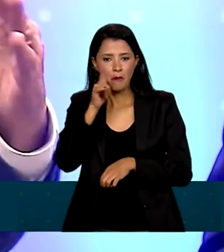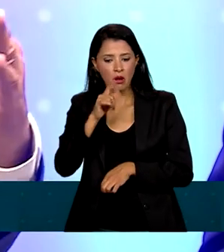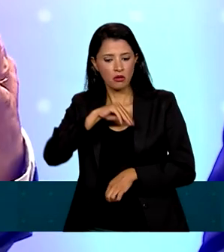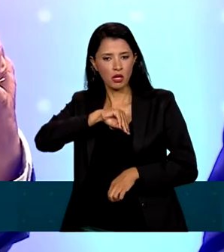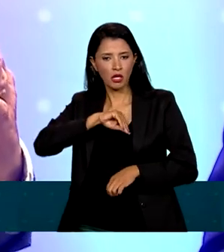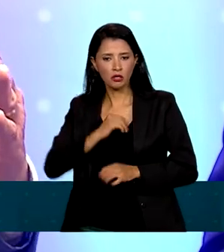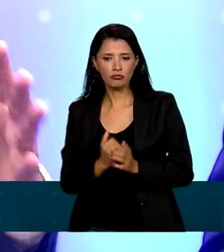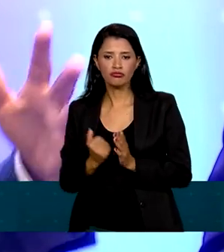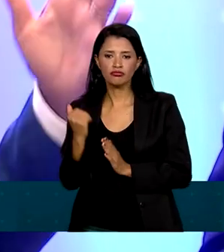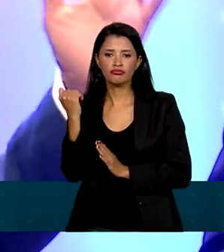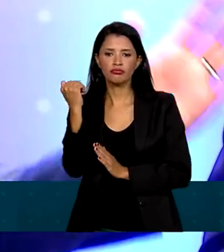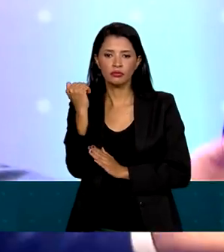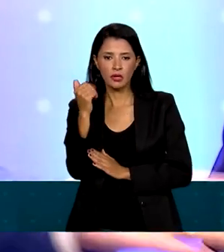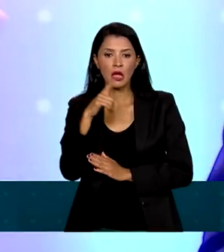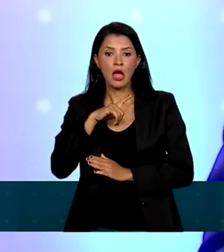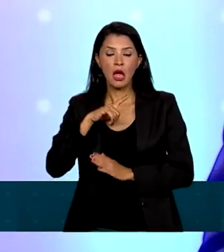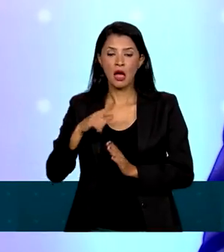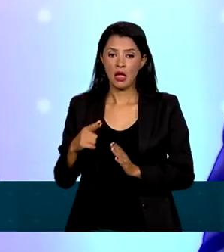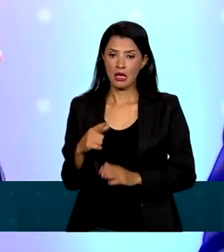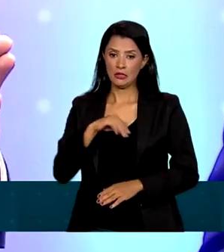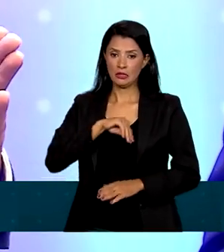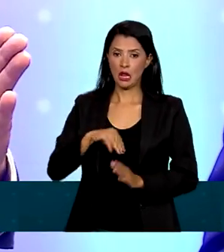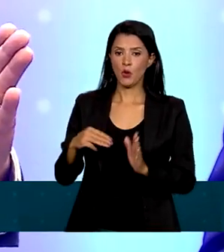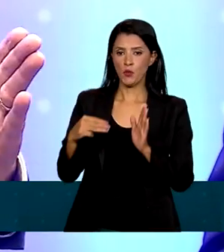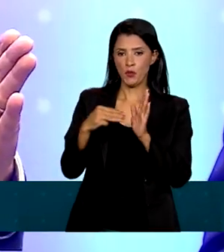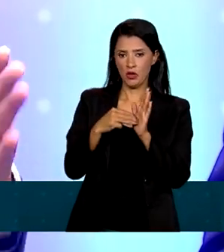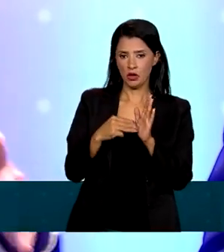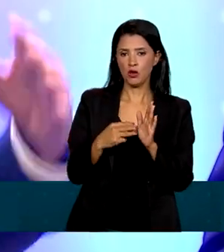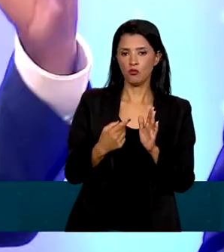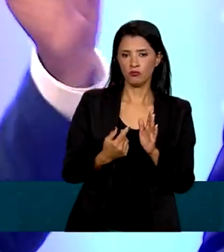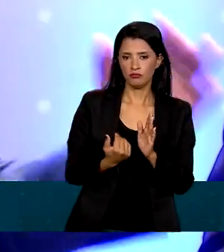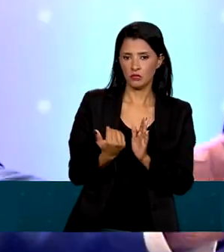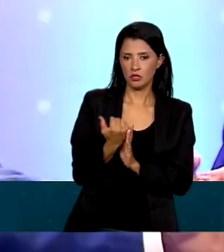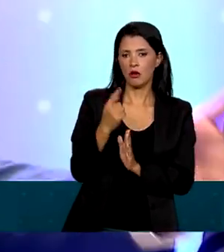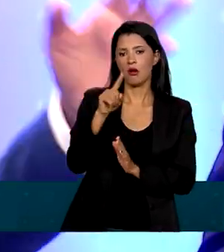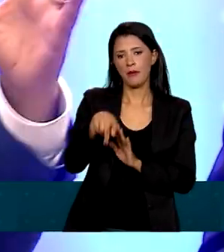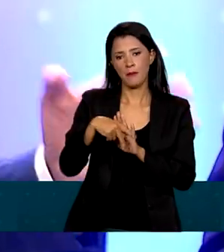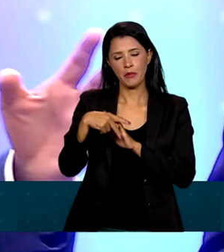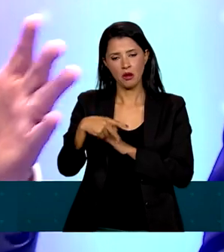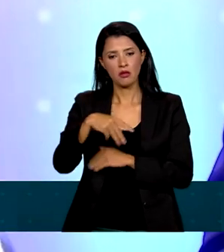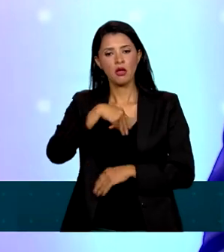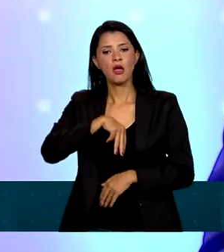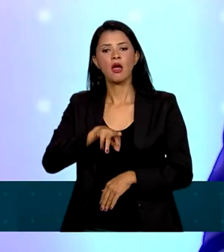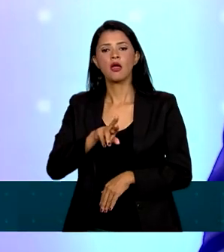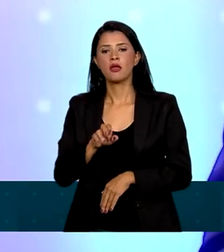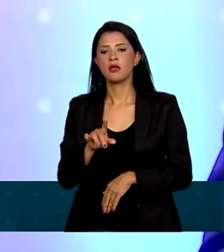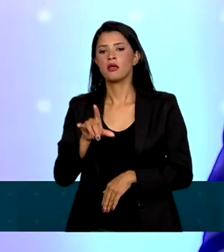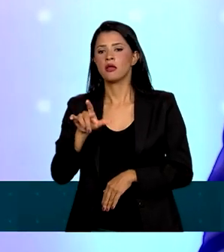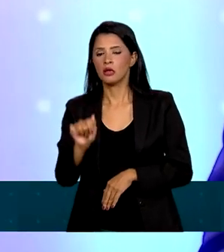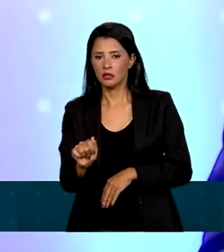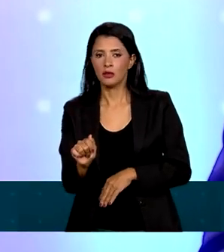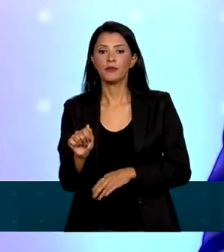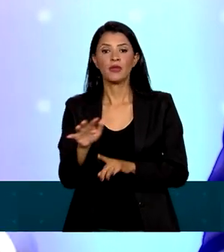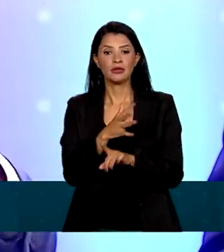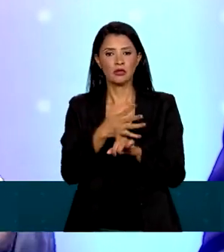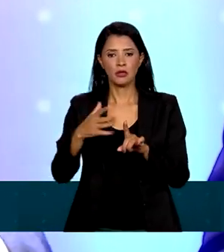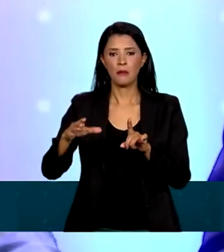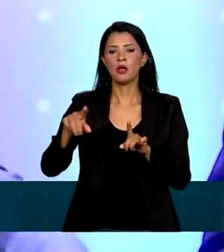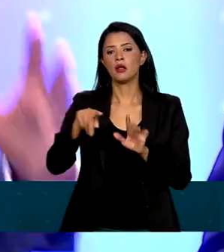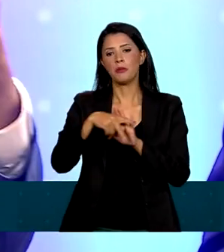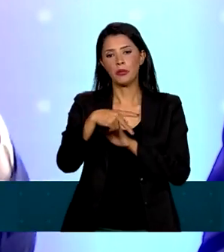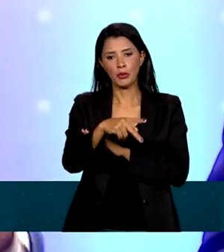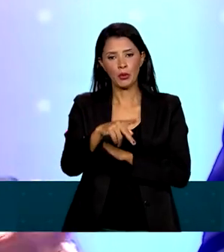O aumento do salário mínimo é parte do crescimento da renda. A atualização na tabela do imposto de renda